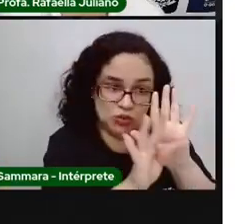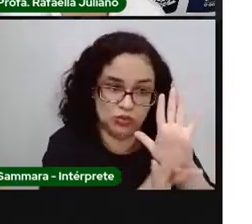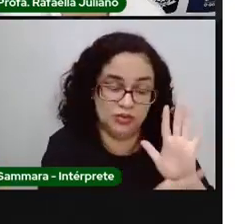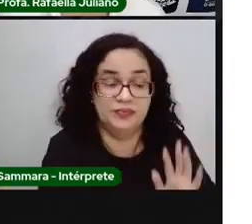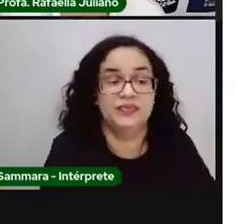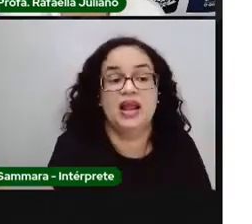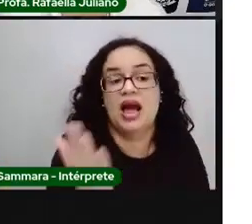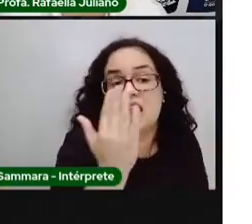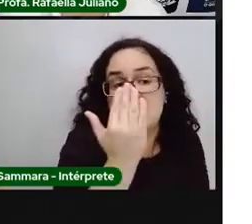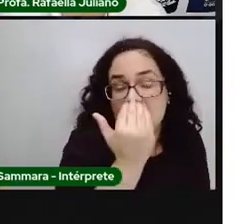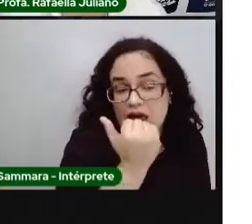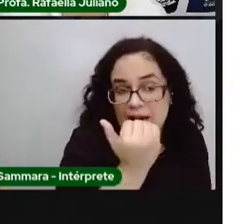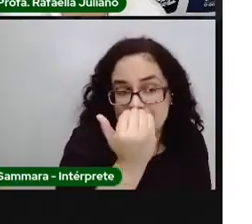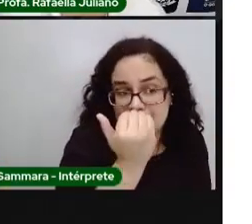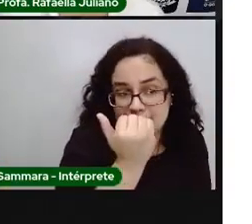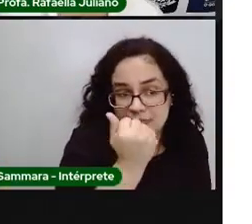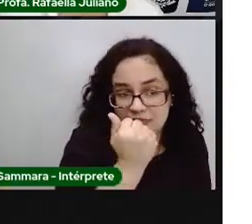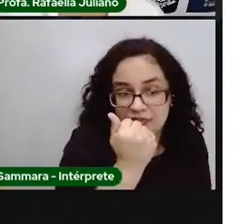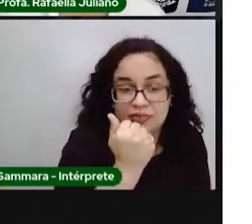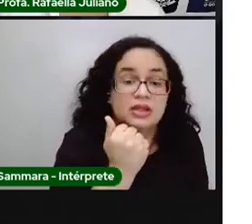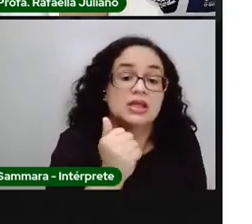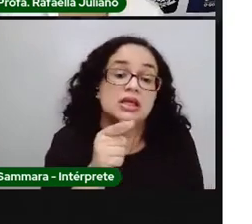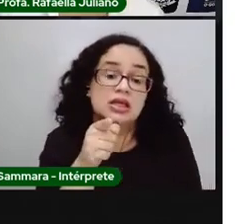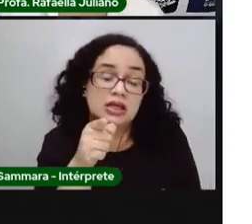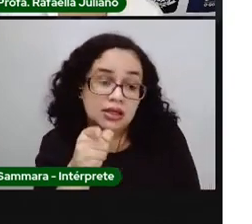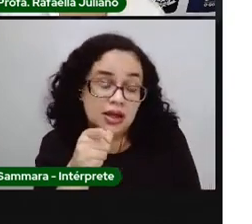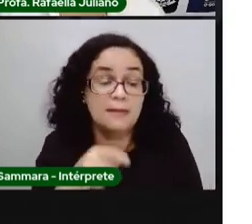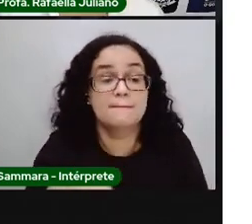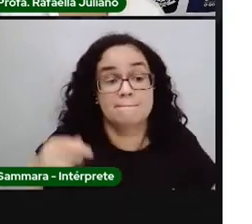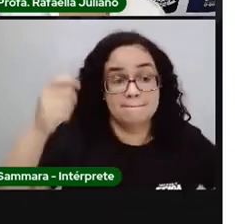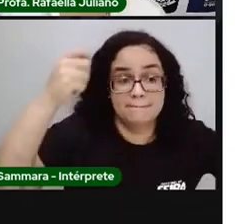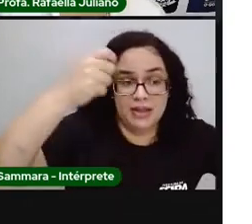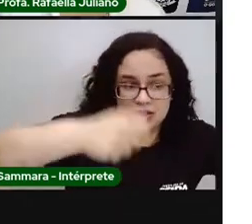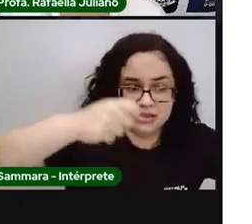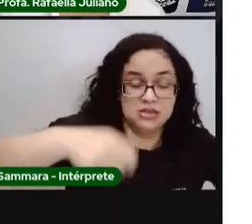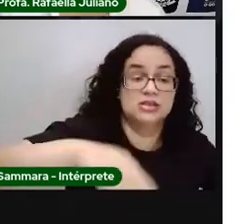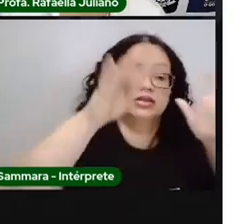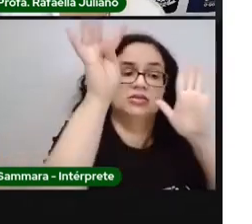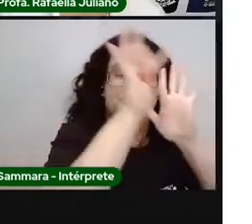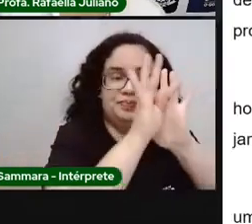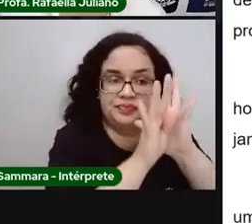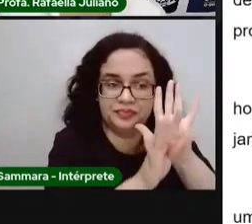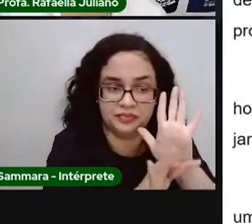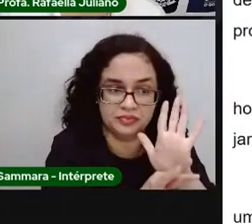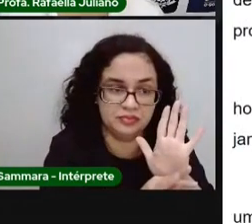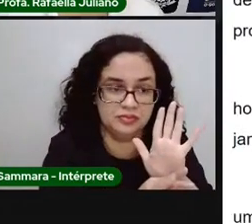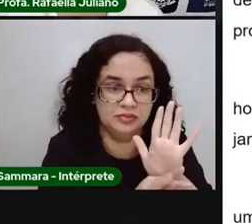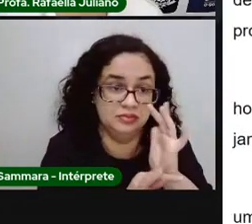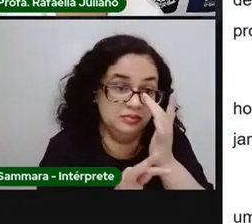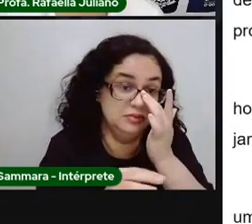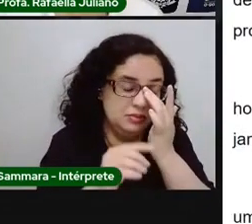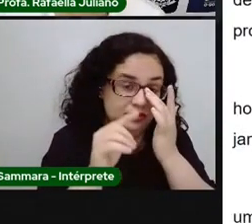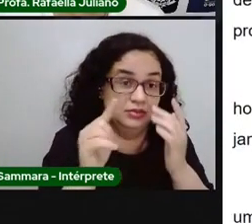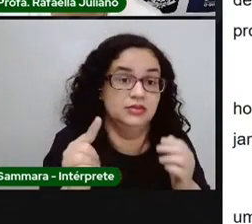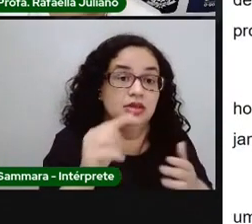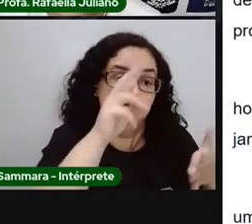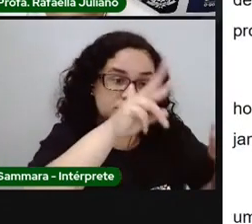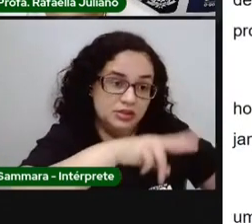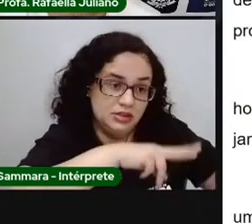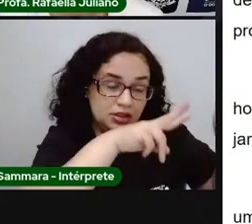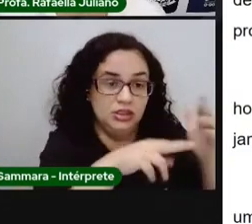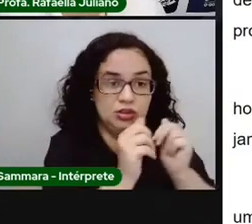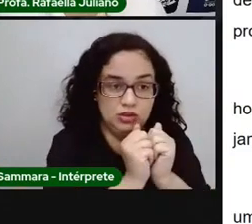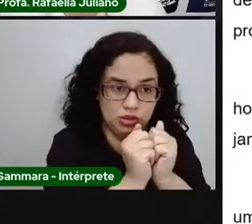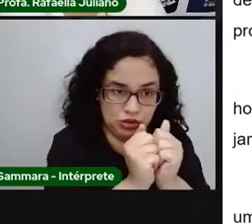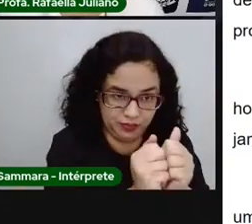alimentação saudável e fast food. Eu preciso que vocês estejam com o texto de vocês em mãos, que nós vamos fazer essa leitura juntos.